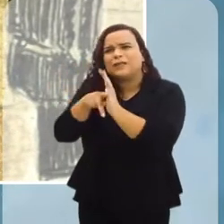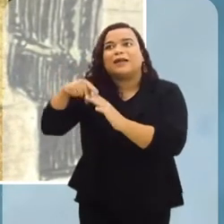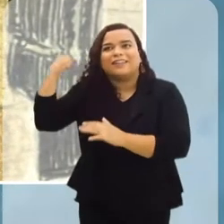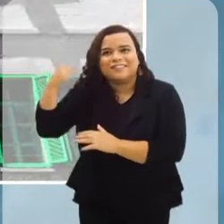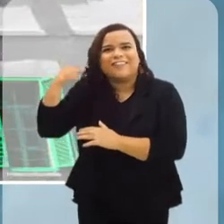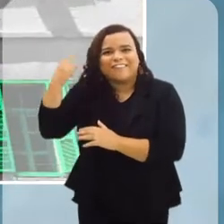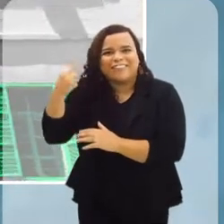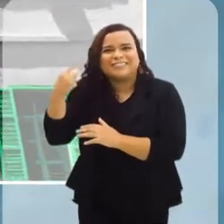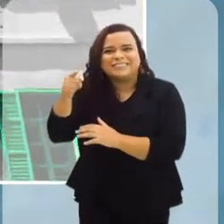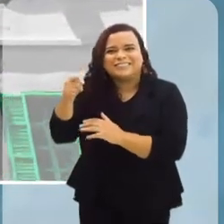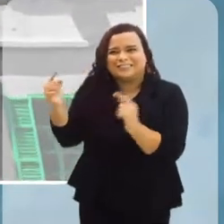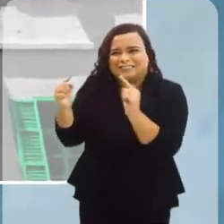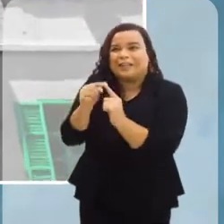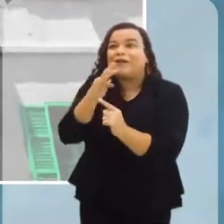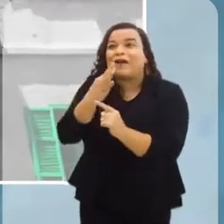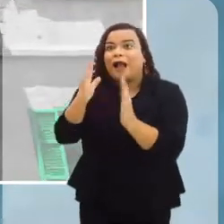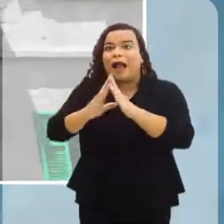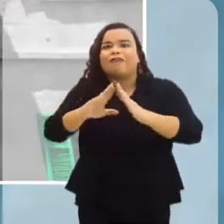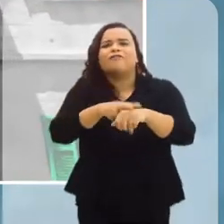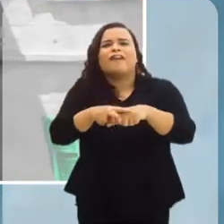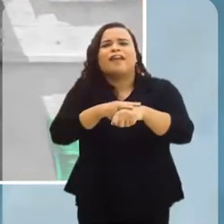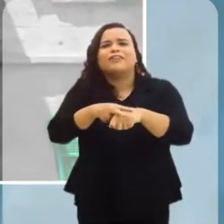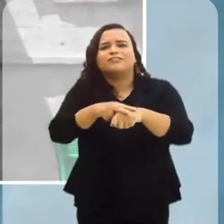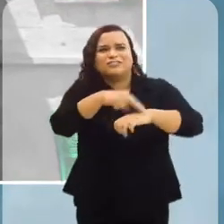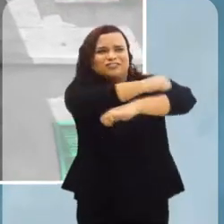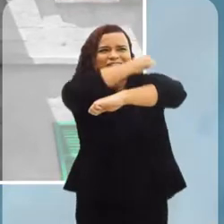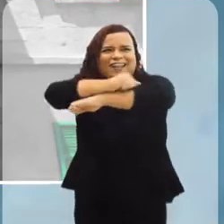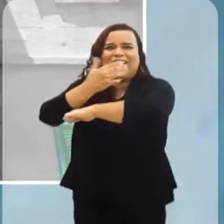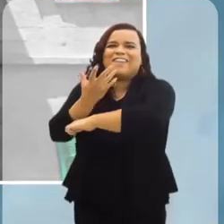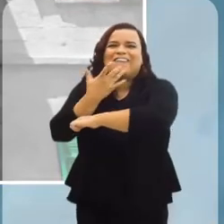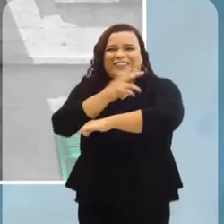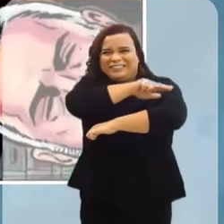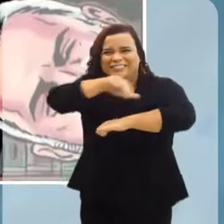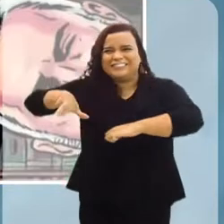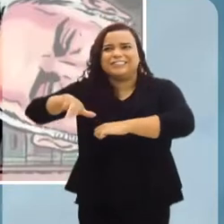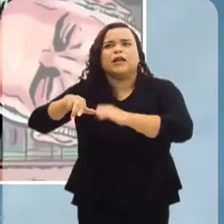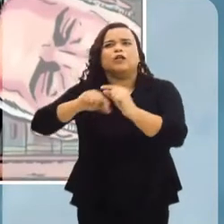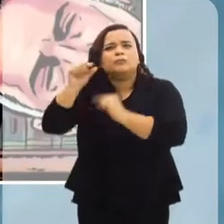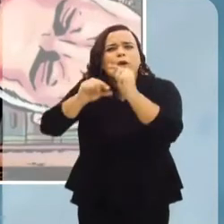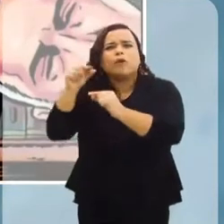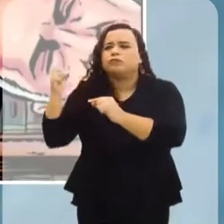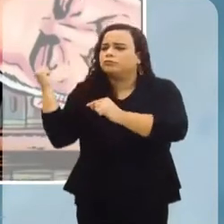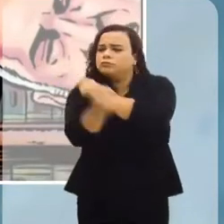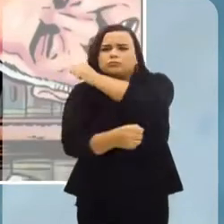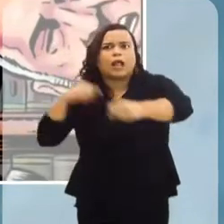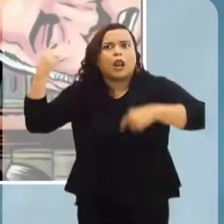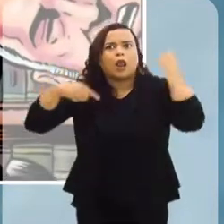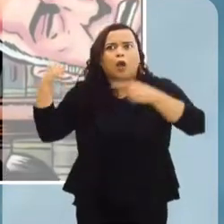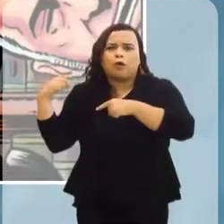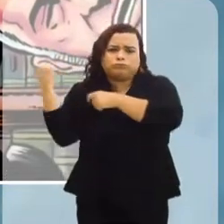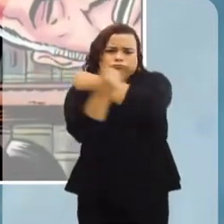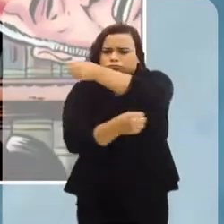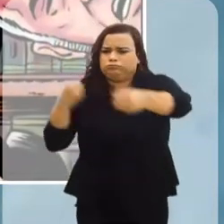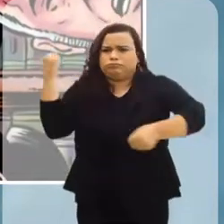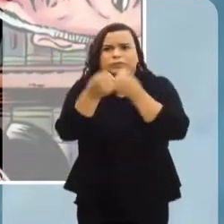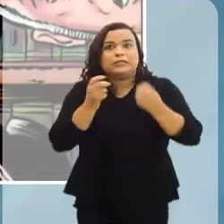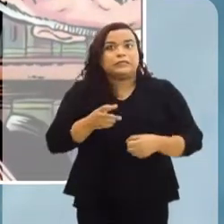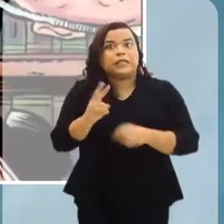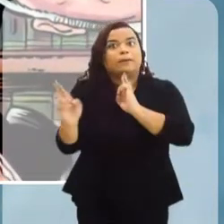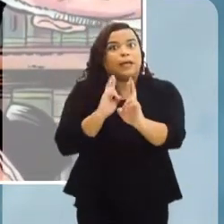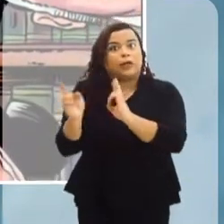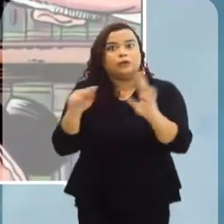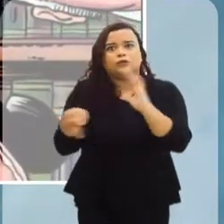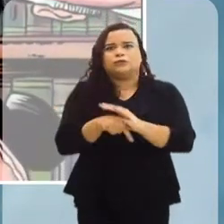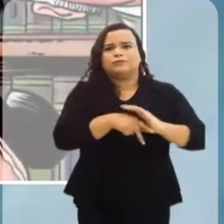sanatório, conhecido como Casa Verde por causa das janelas coloridas. E aos poucos, lota a casa de loucos,